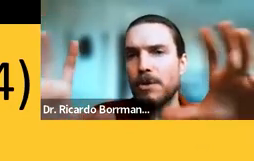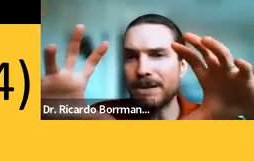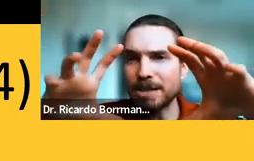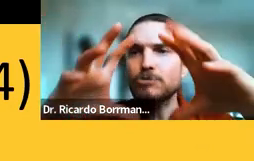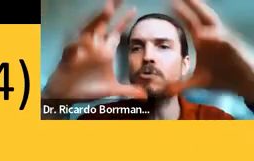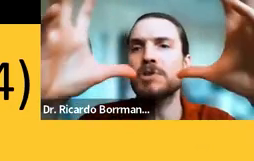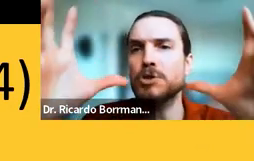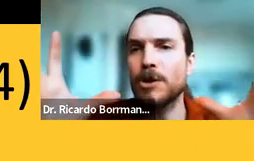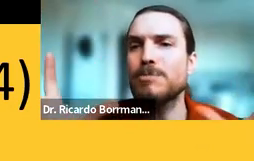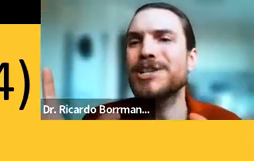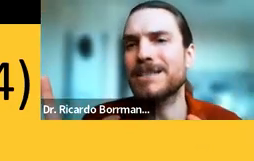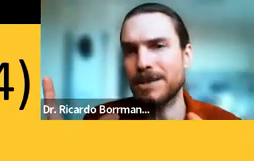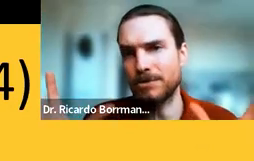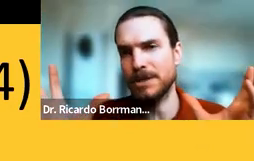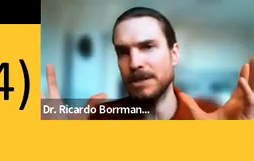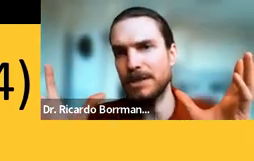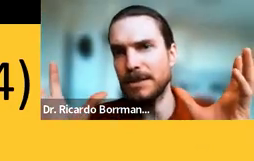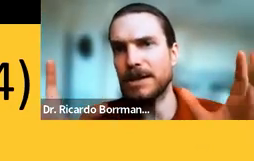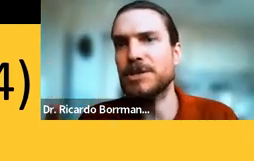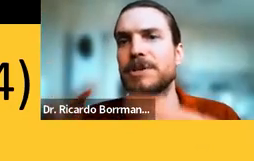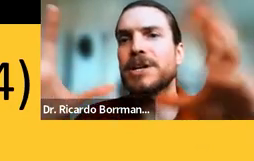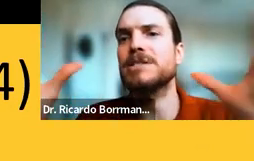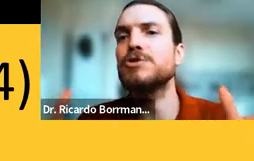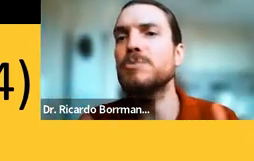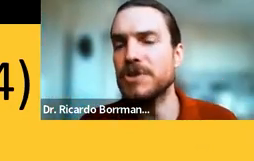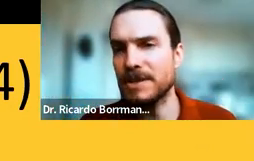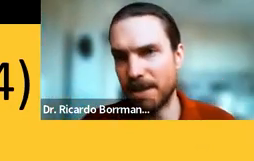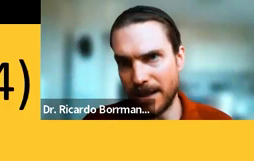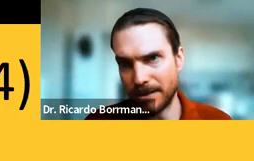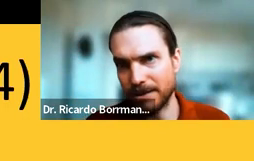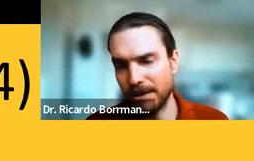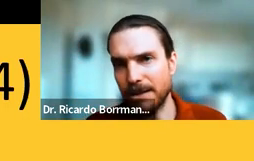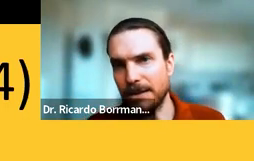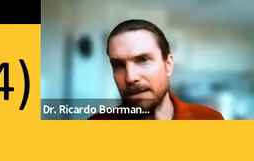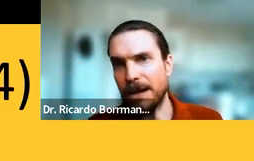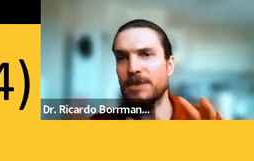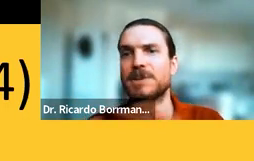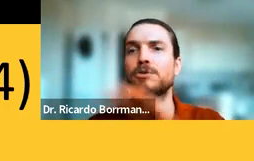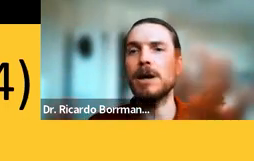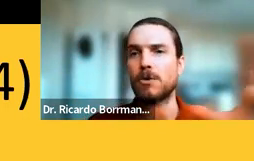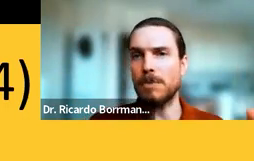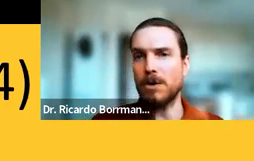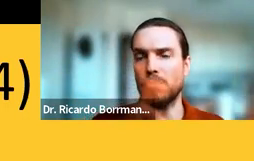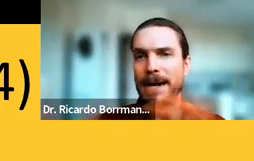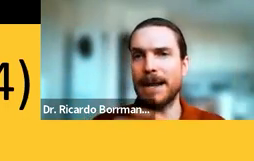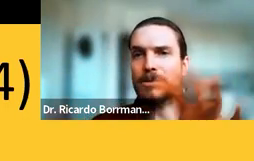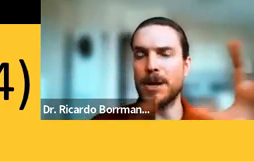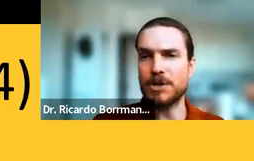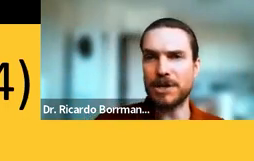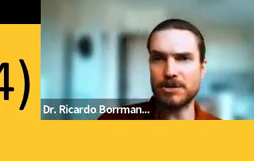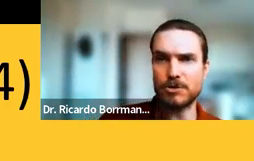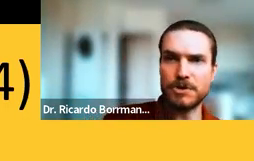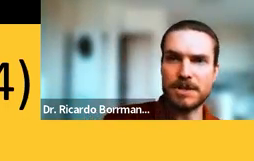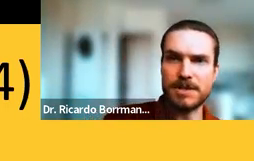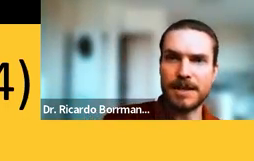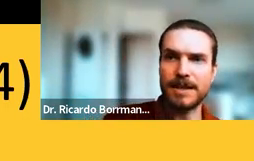Barreto e Silvio Romero dentro de um contexto mais de uma geração, que se chama Geração de 1870, até fazendo um paralelo também